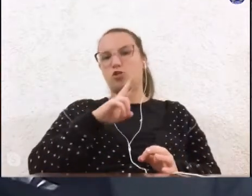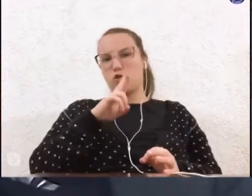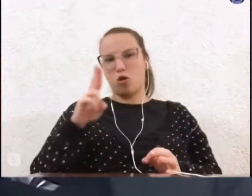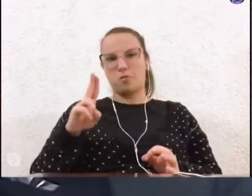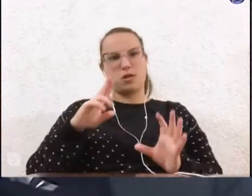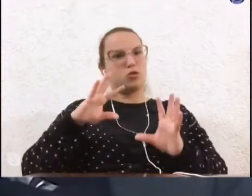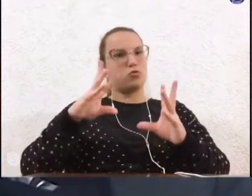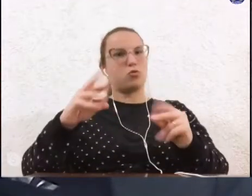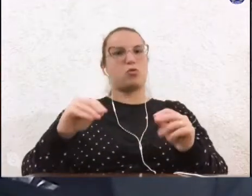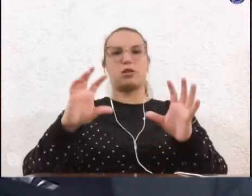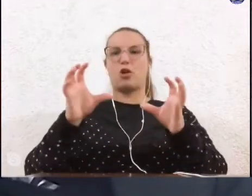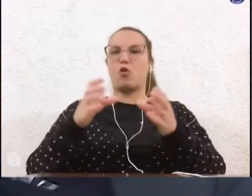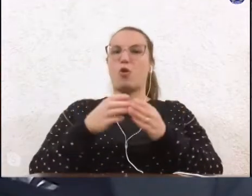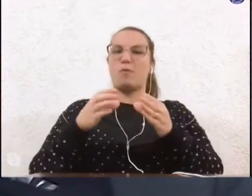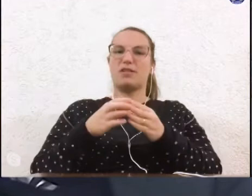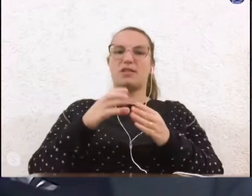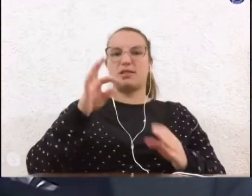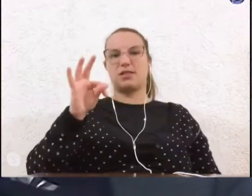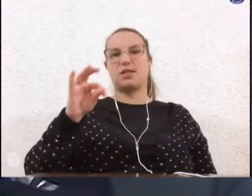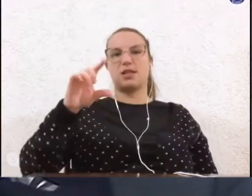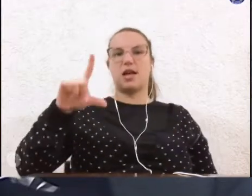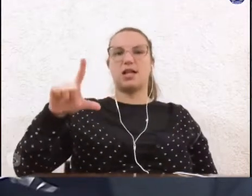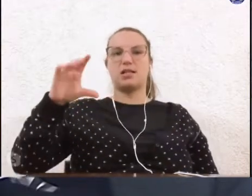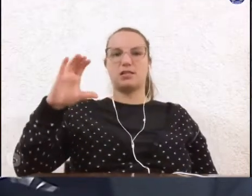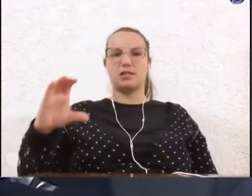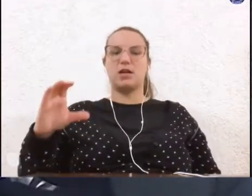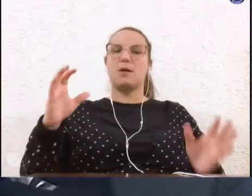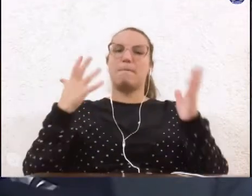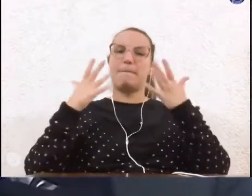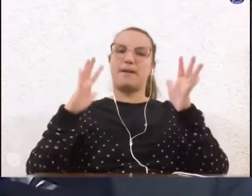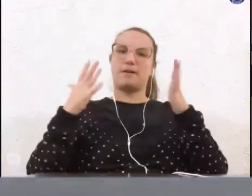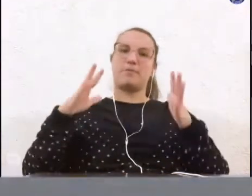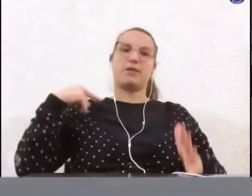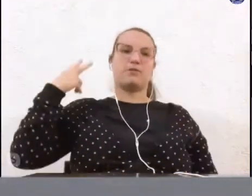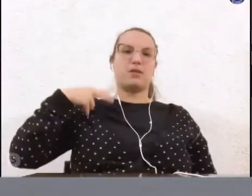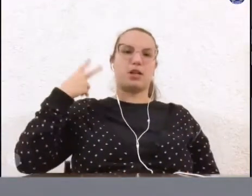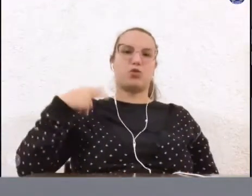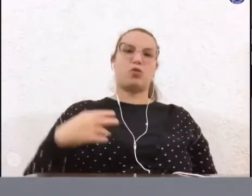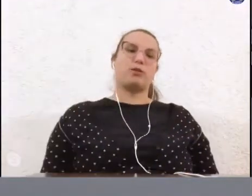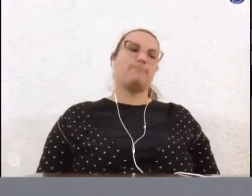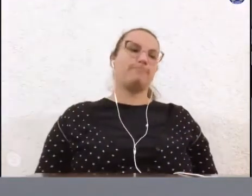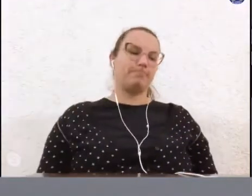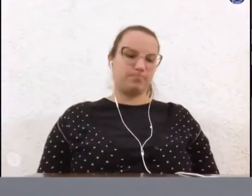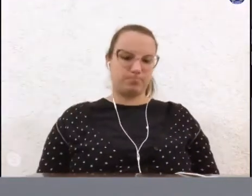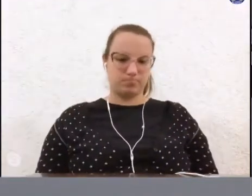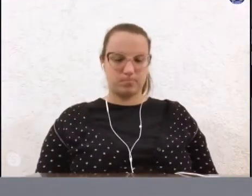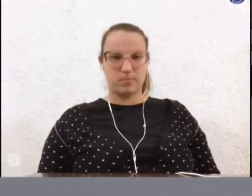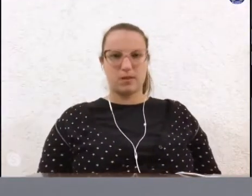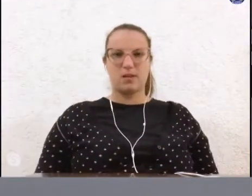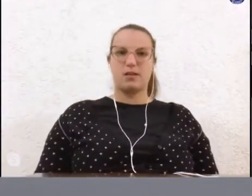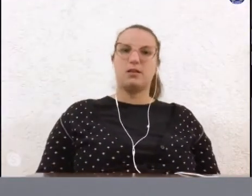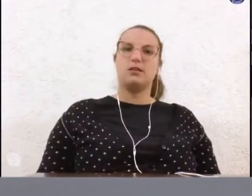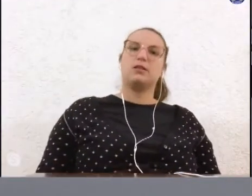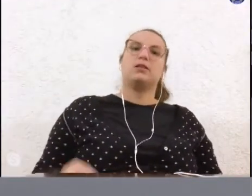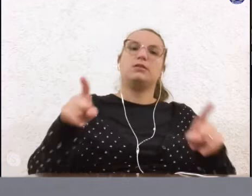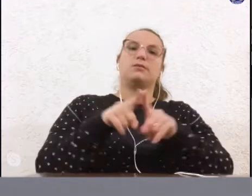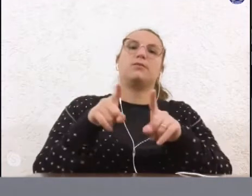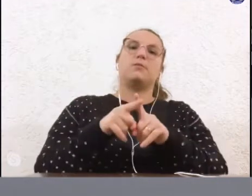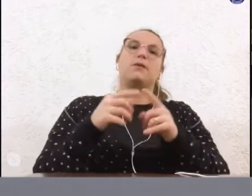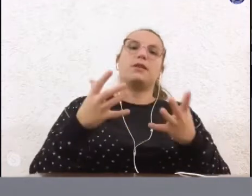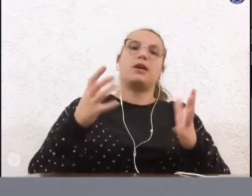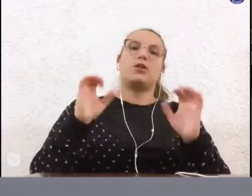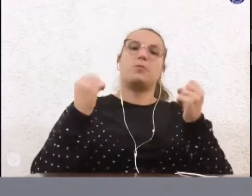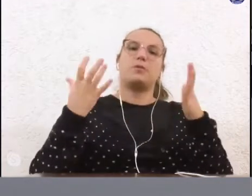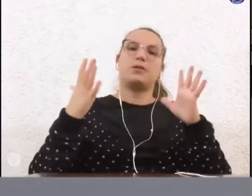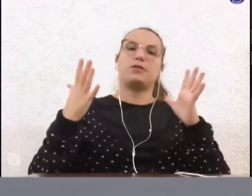a comissão do TLC. Parabéns, vereadora Alessandra. Também quero parabenizar a vereadora Alessandra pediu a transição